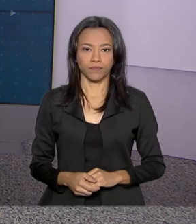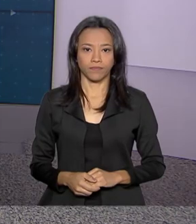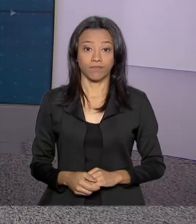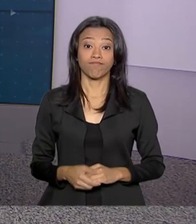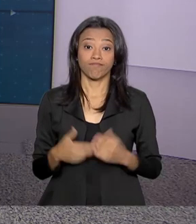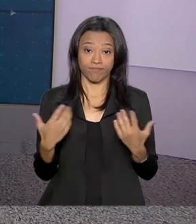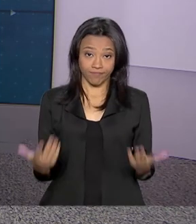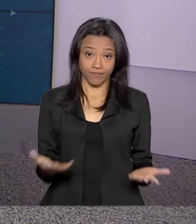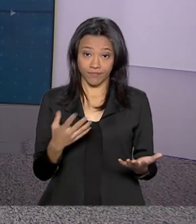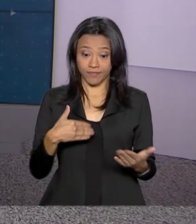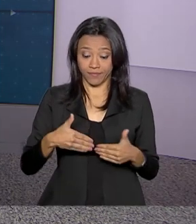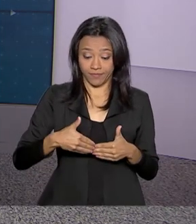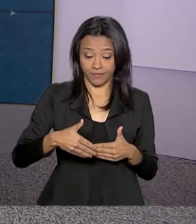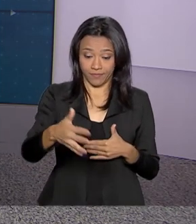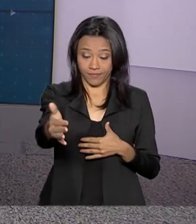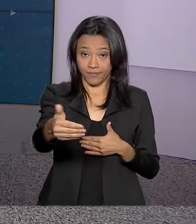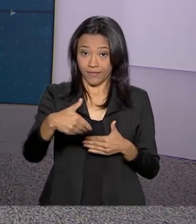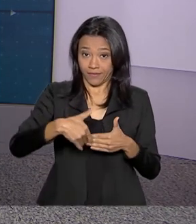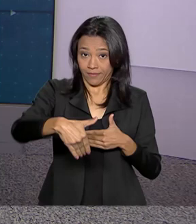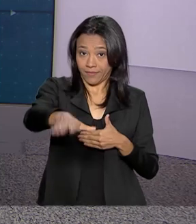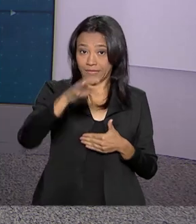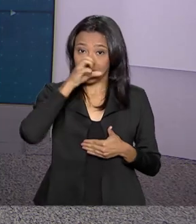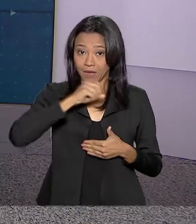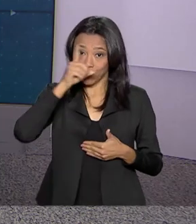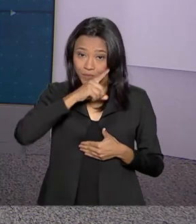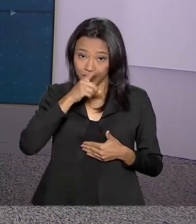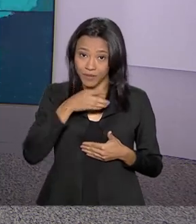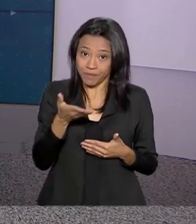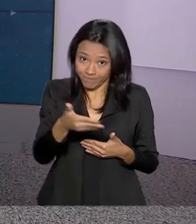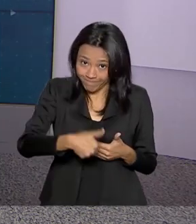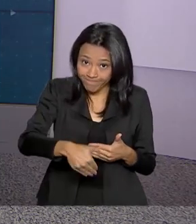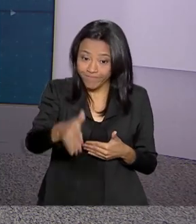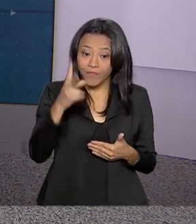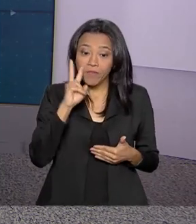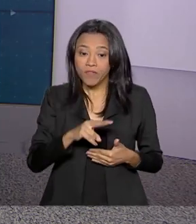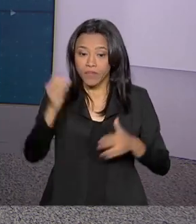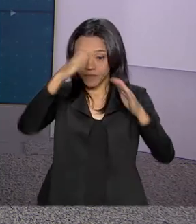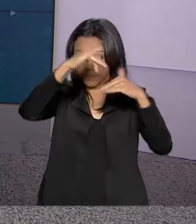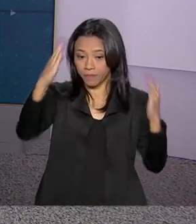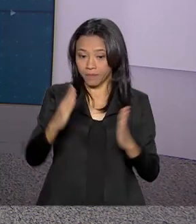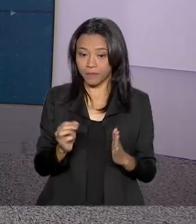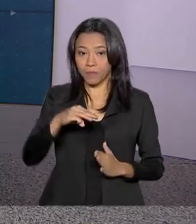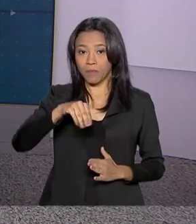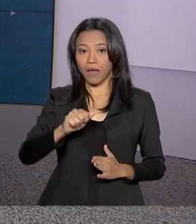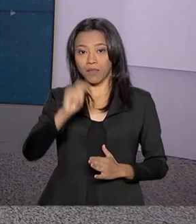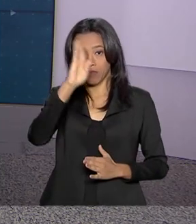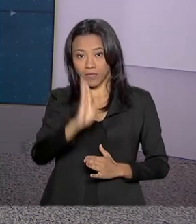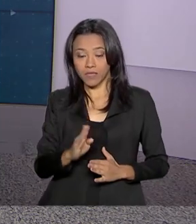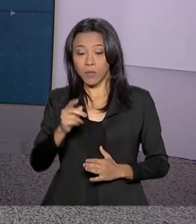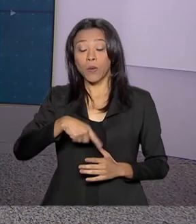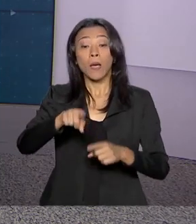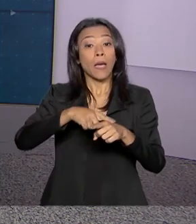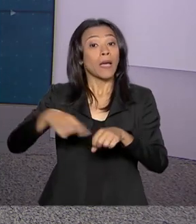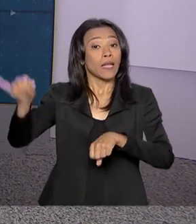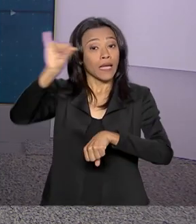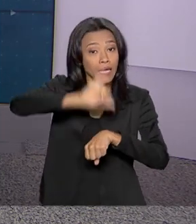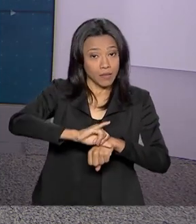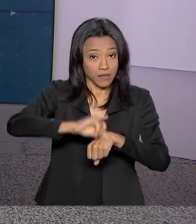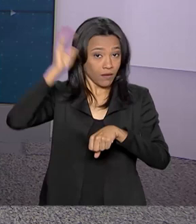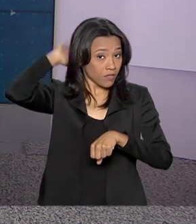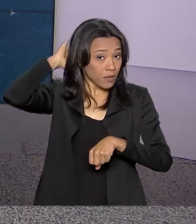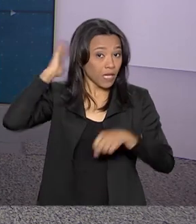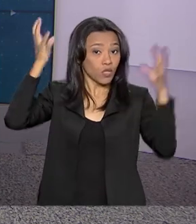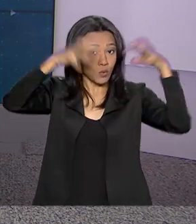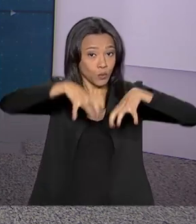Bom, o fim de semana está chegando, né? Vamos então aqui ao nosso mapa. Olha só, em Belém nós temos pancadas de chuva. Em